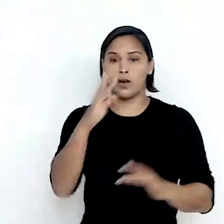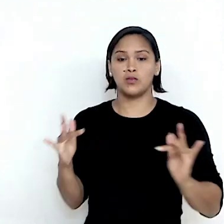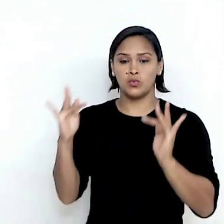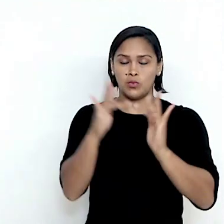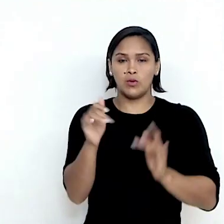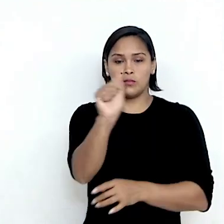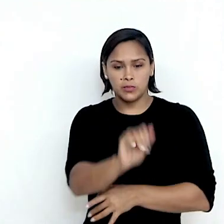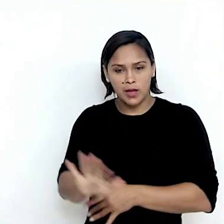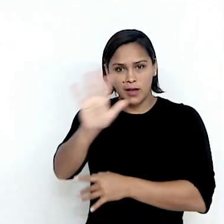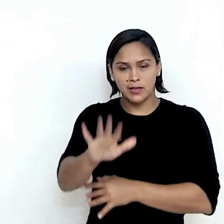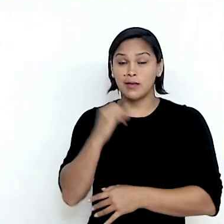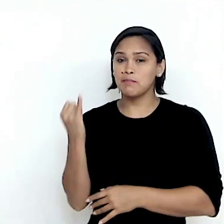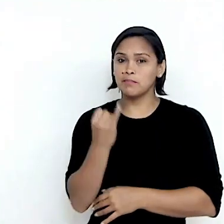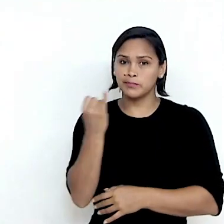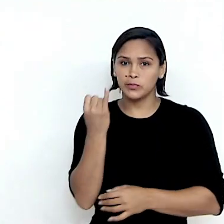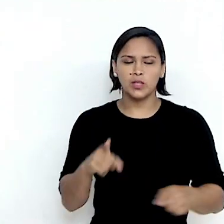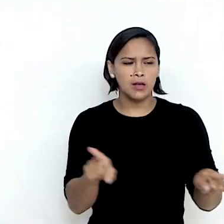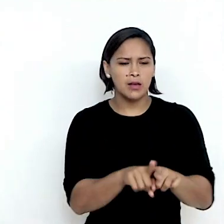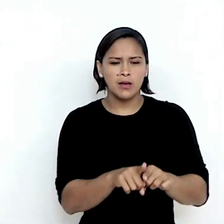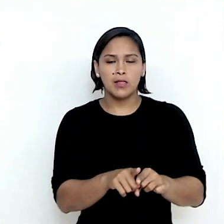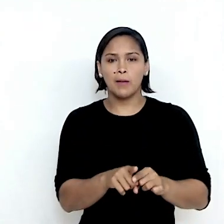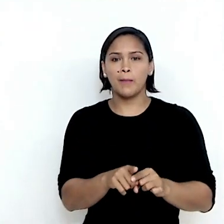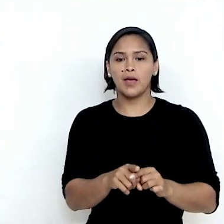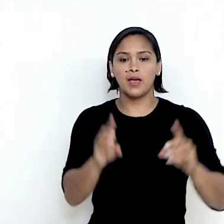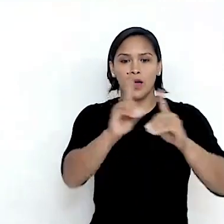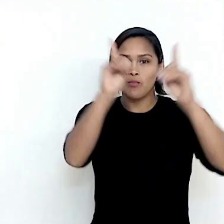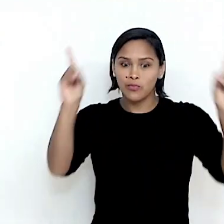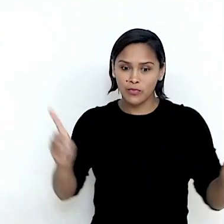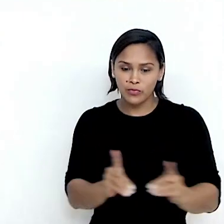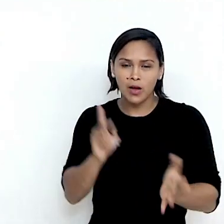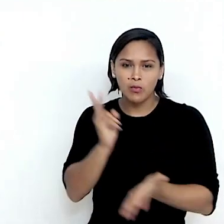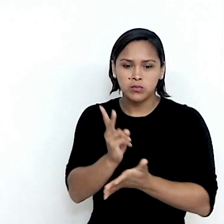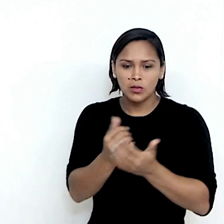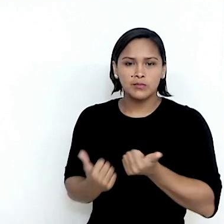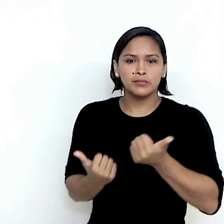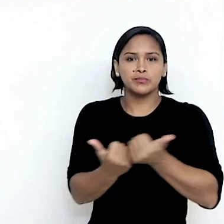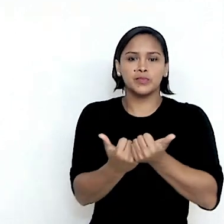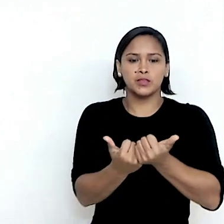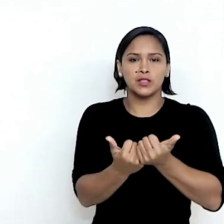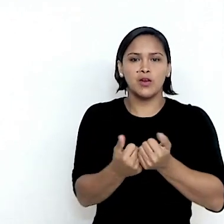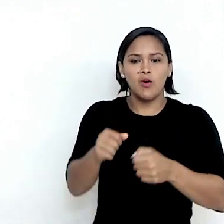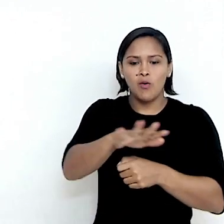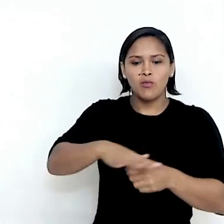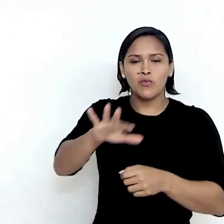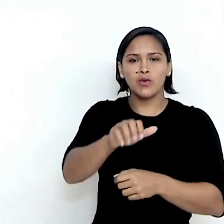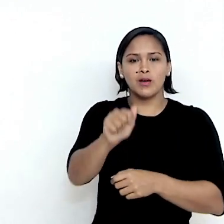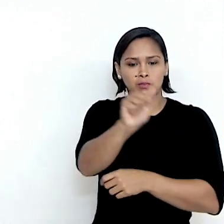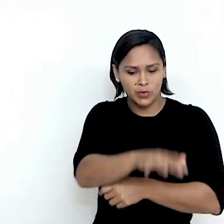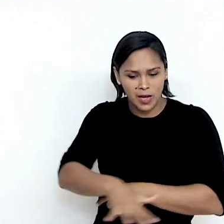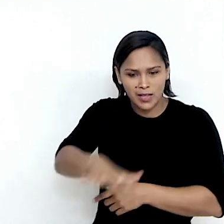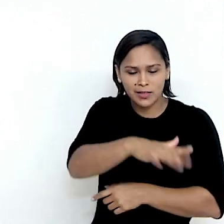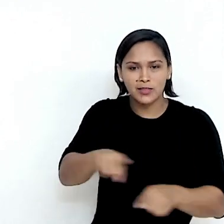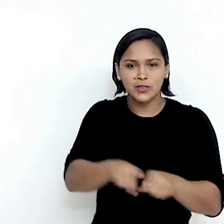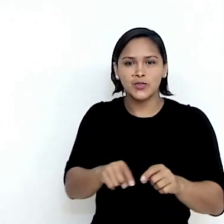importante. Além disso, o Cabo vai contribuir para a conectividade bio-oceânica, Atlântico-Pacífico, pois